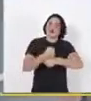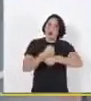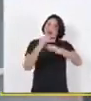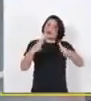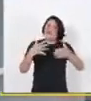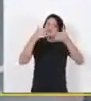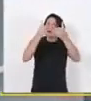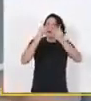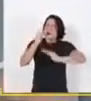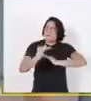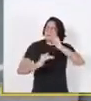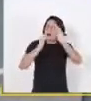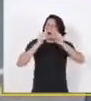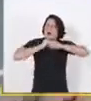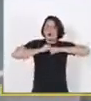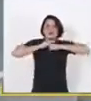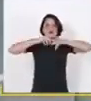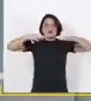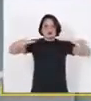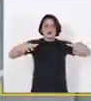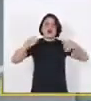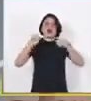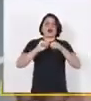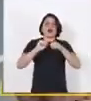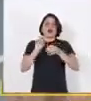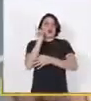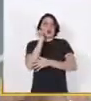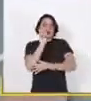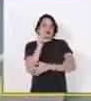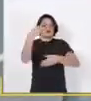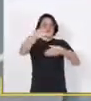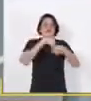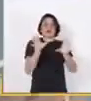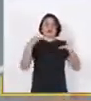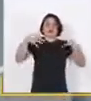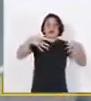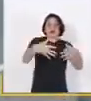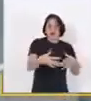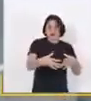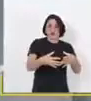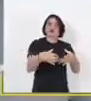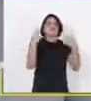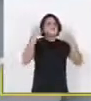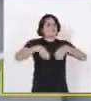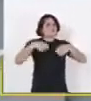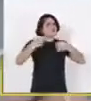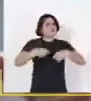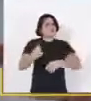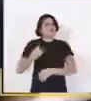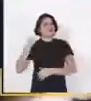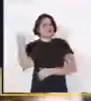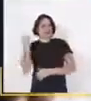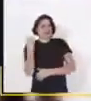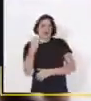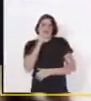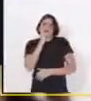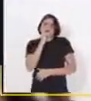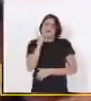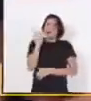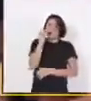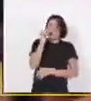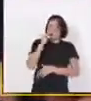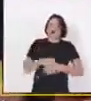e melhorar, fazendo chegar nas comunidades aquelas necessidades básicas, como a água, o poço artesiano e também o